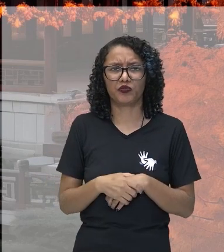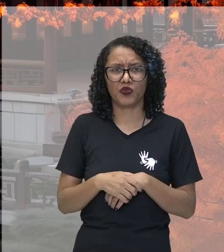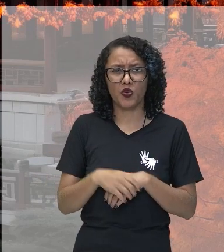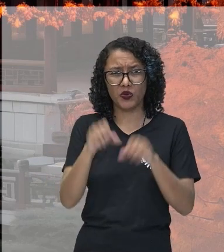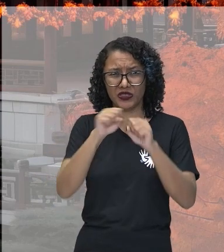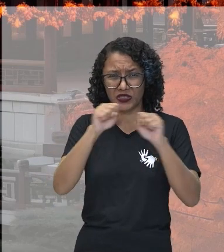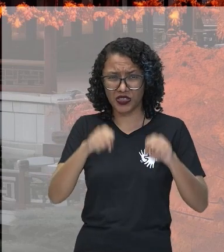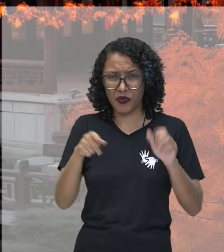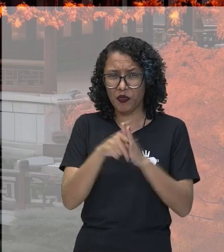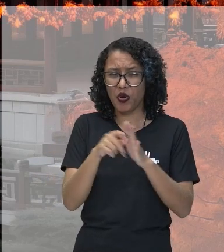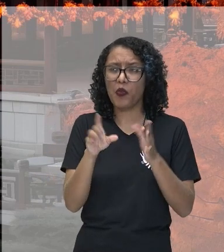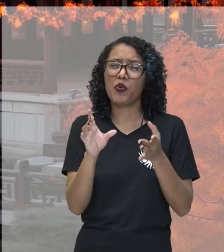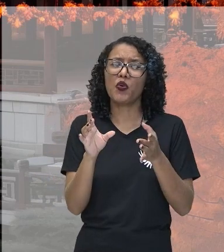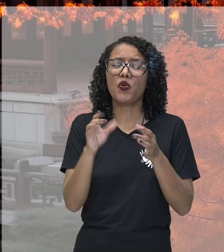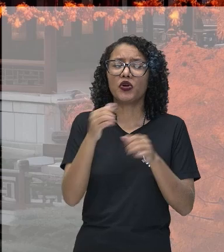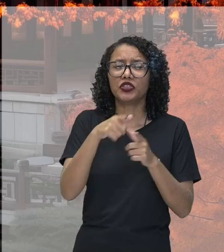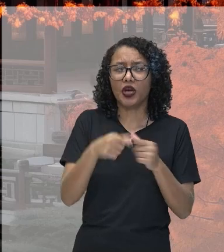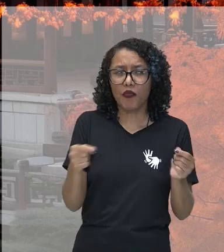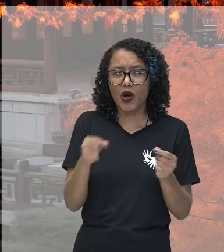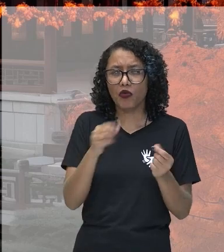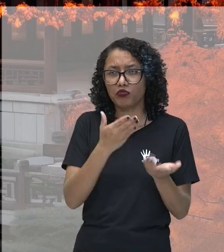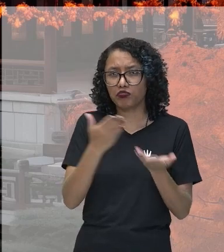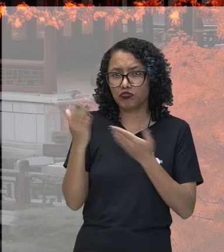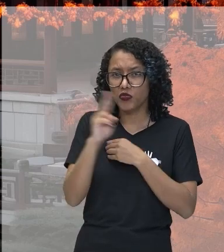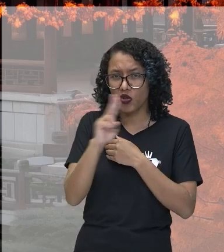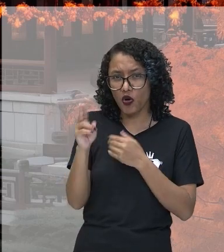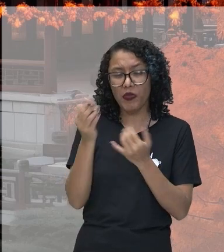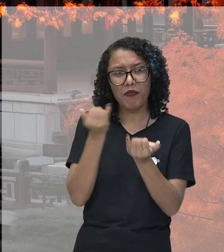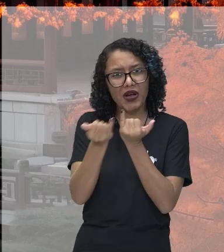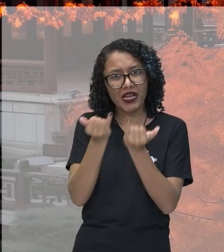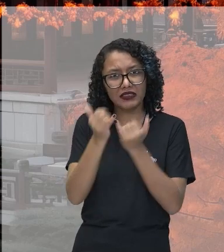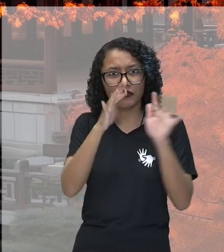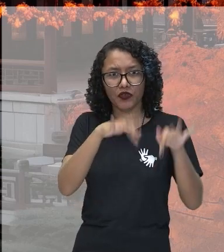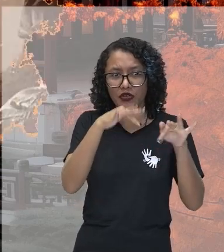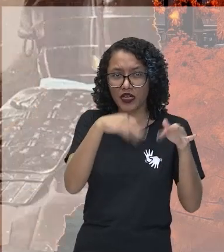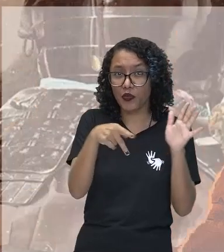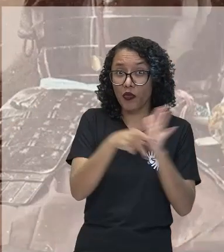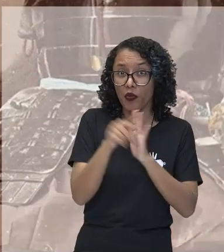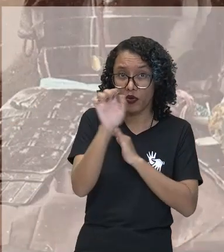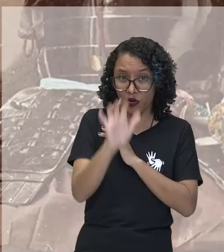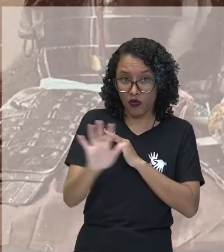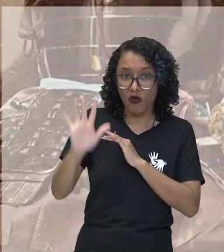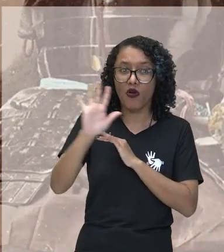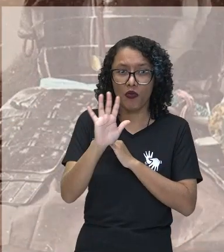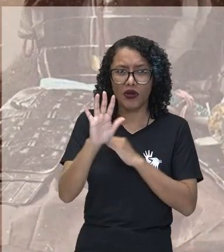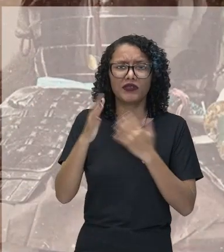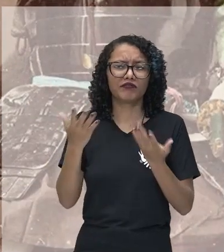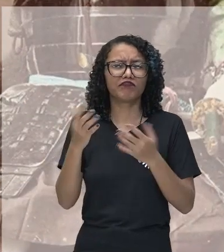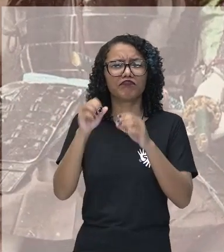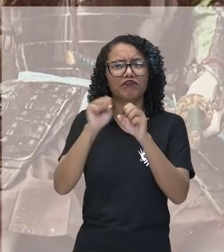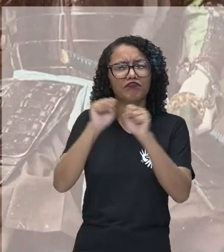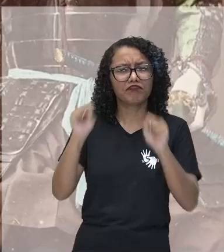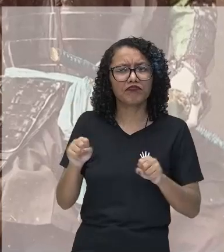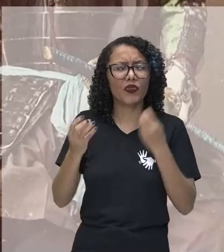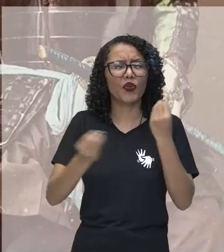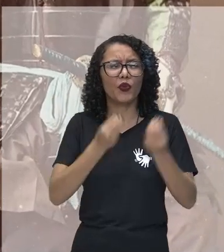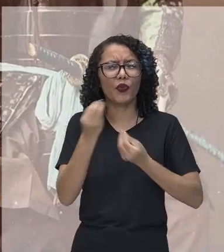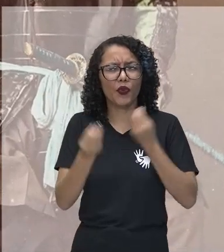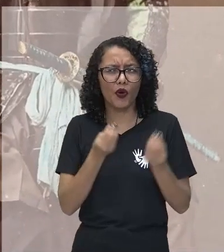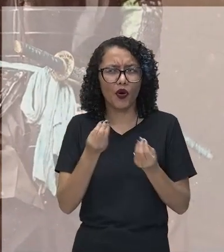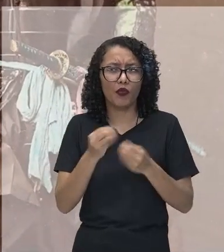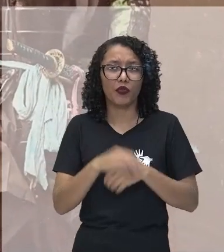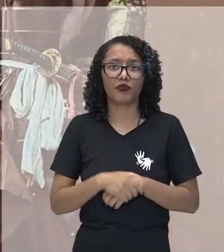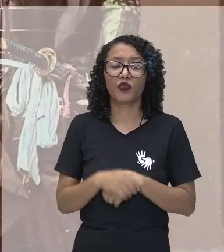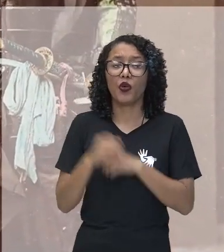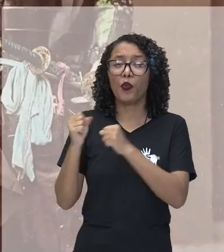Shogunato. Que se equipara ao feudalismo na Europa. Nesse sistema do Shogunato, o poder estava